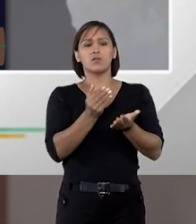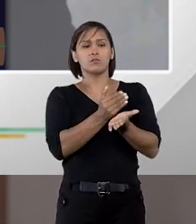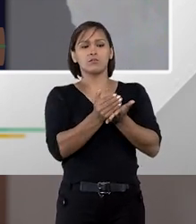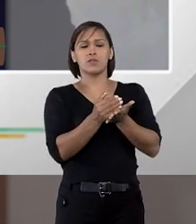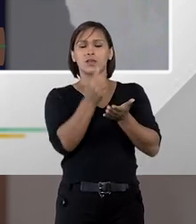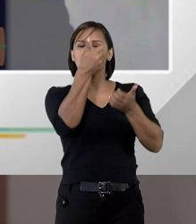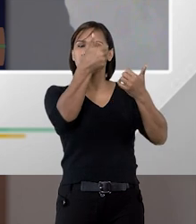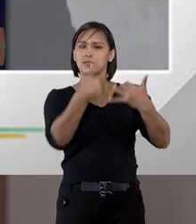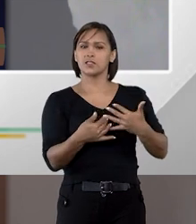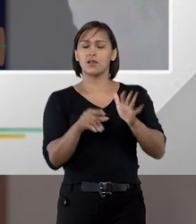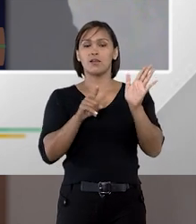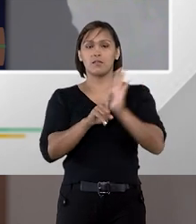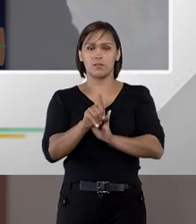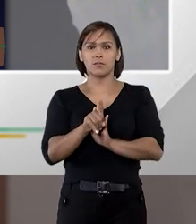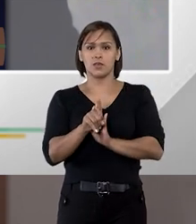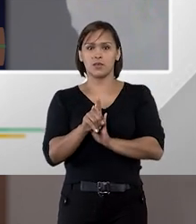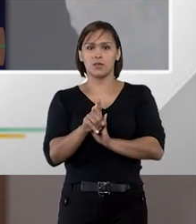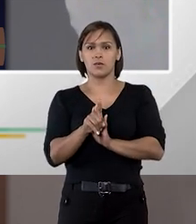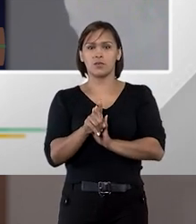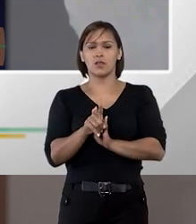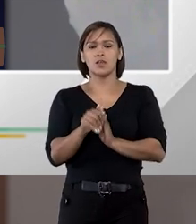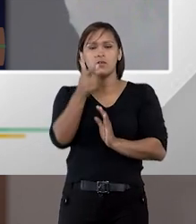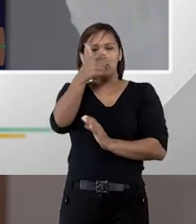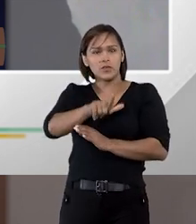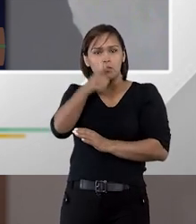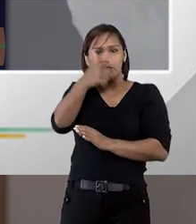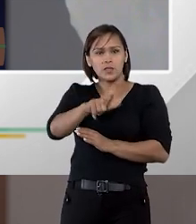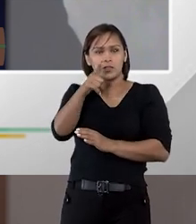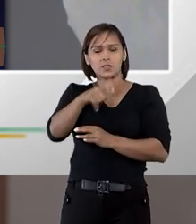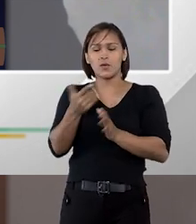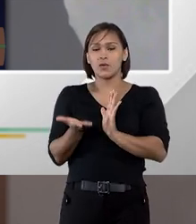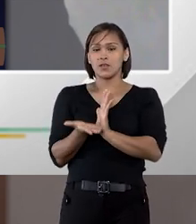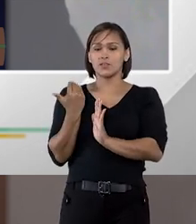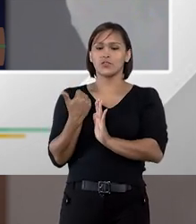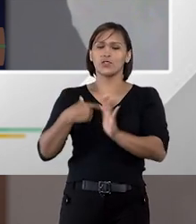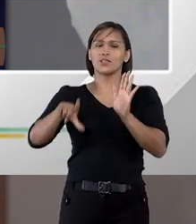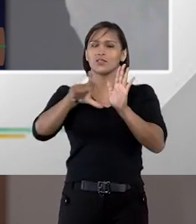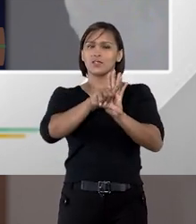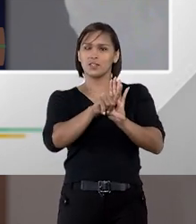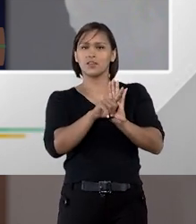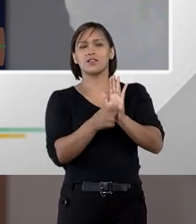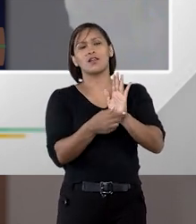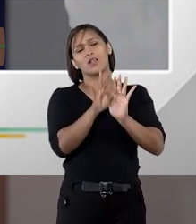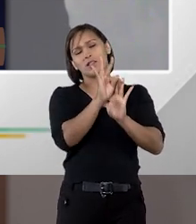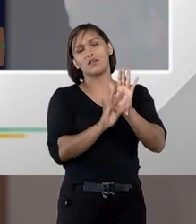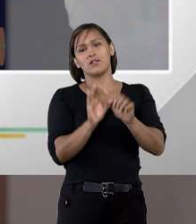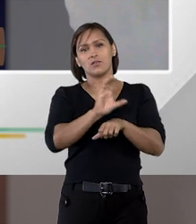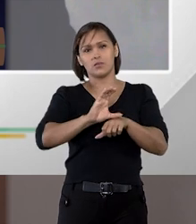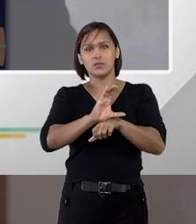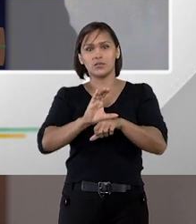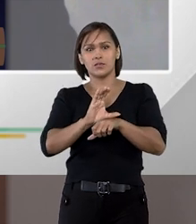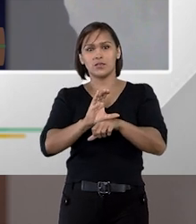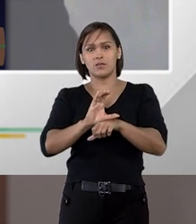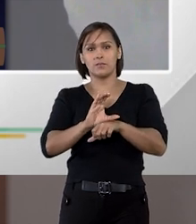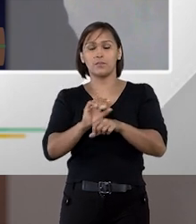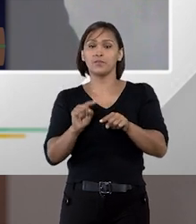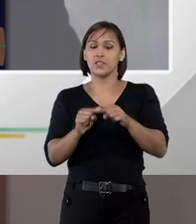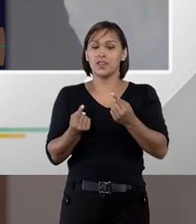bem colocado na pergunta, uma repetição de princípios que já constava, inclusive, do texto constitucional.